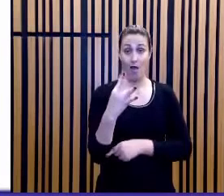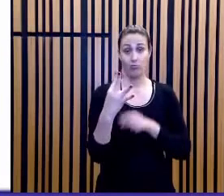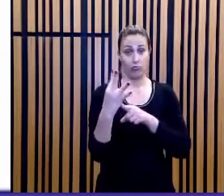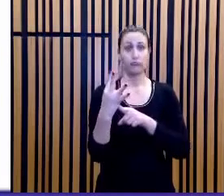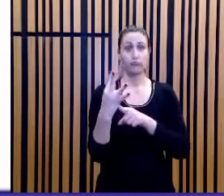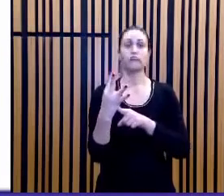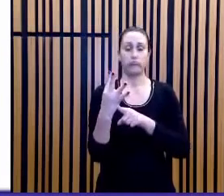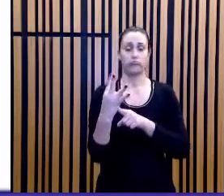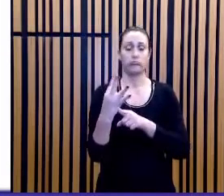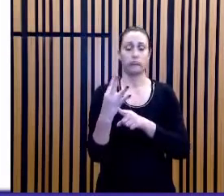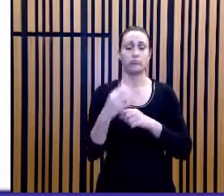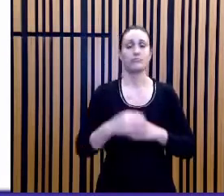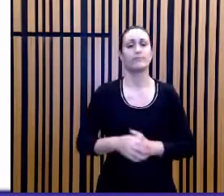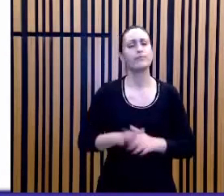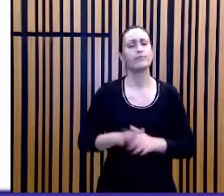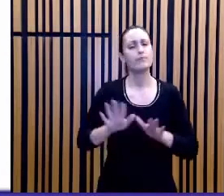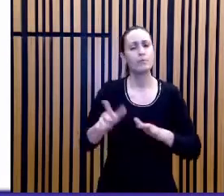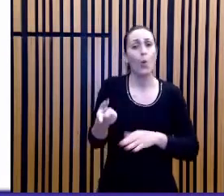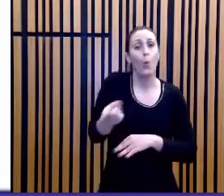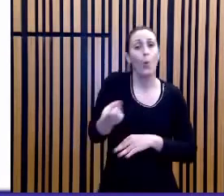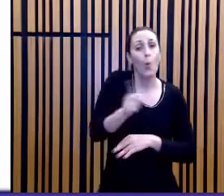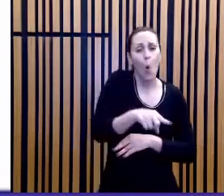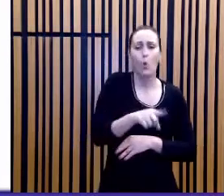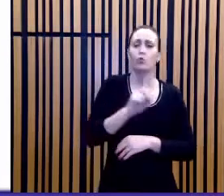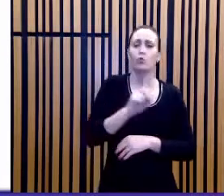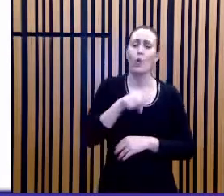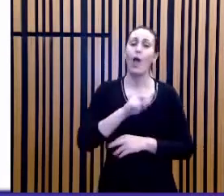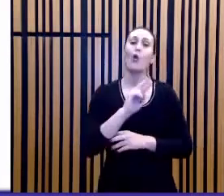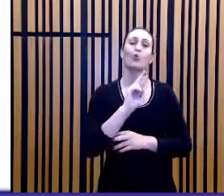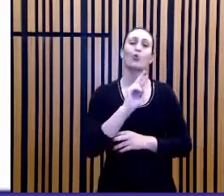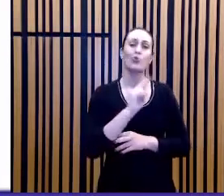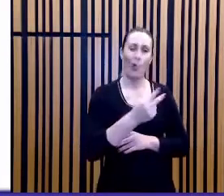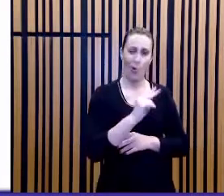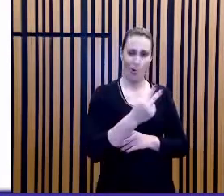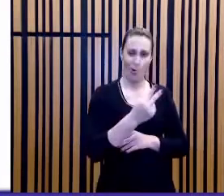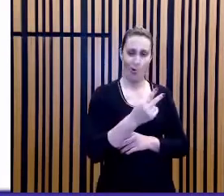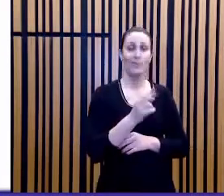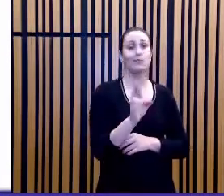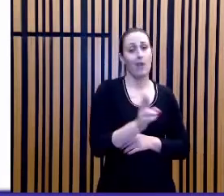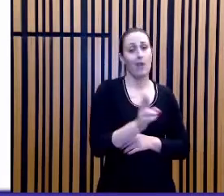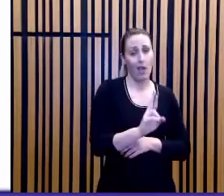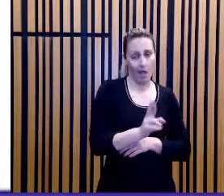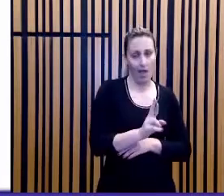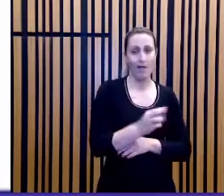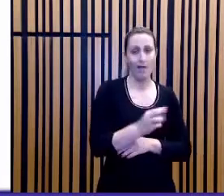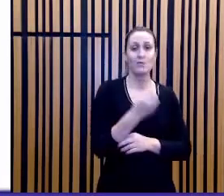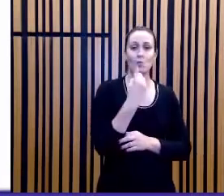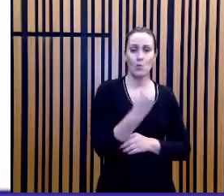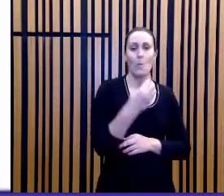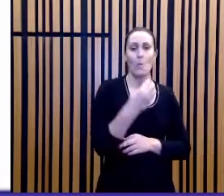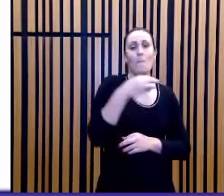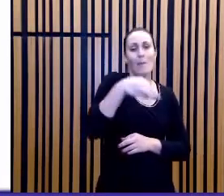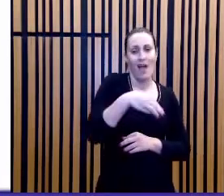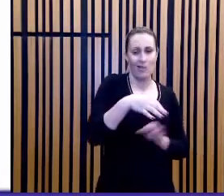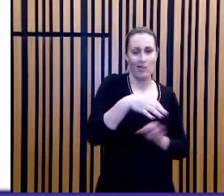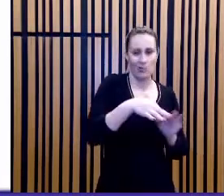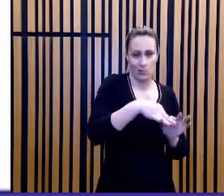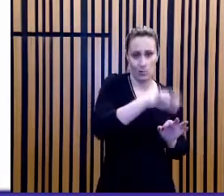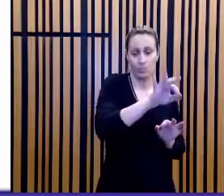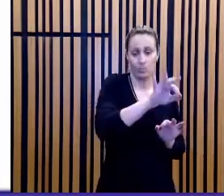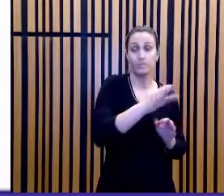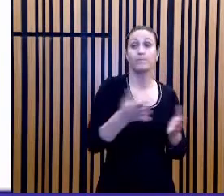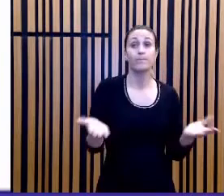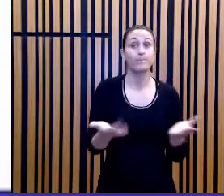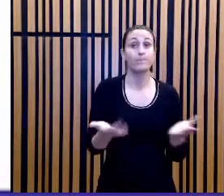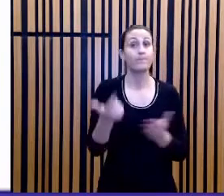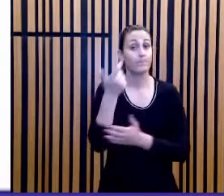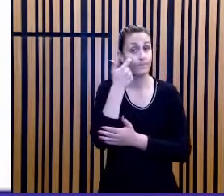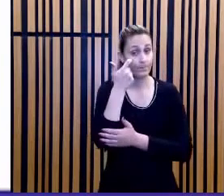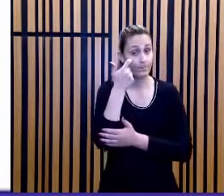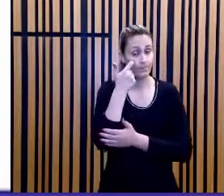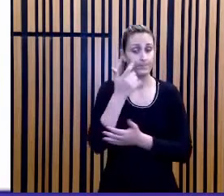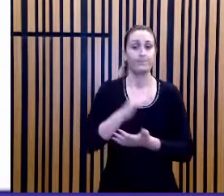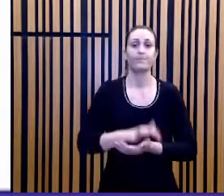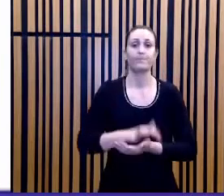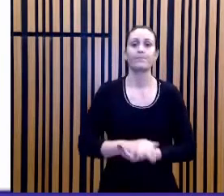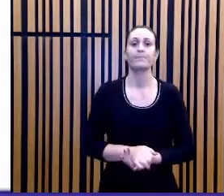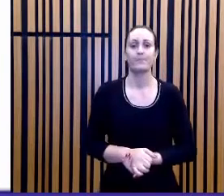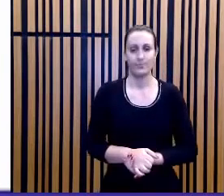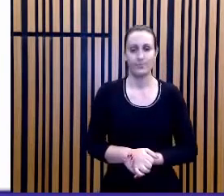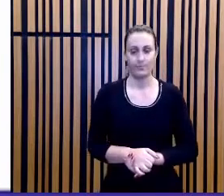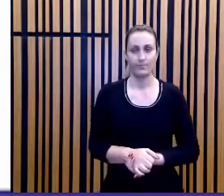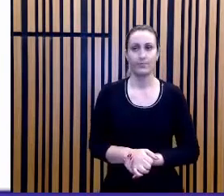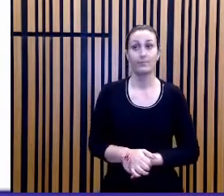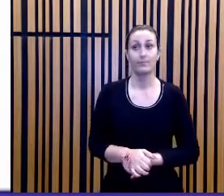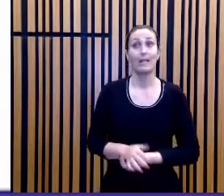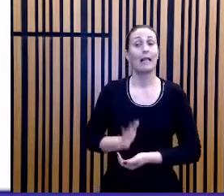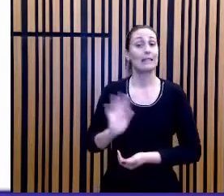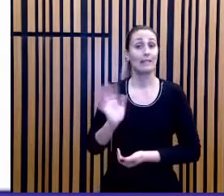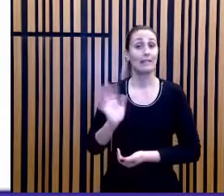paralelos ao rio. E os demais lados, R$,00 por metro. Tudo bem? Siga. Custo da cerca para os lados não